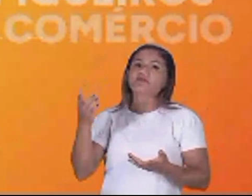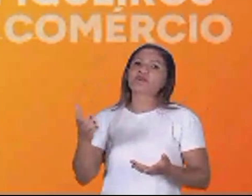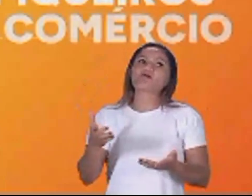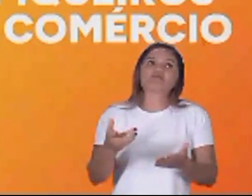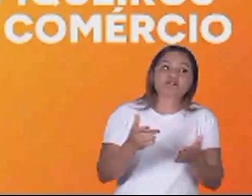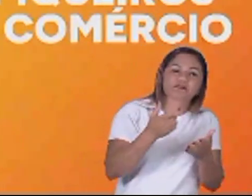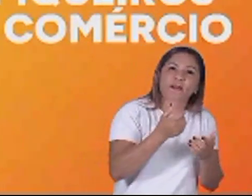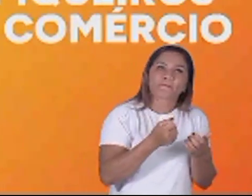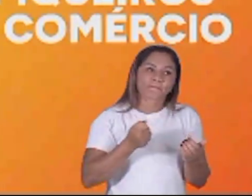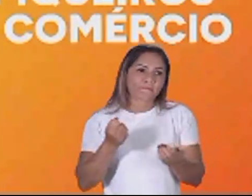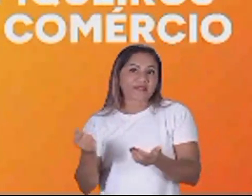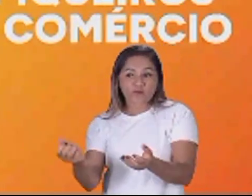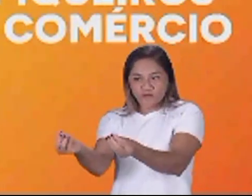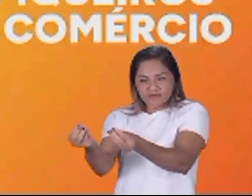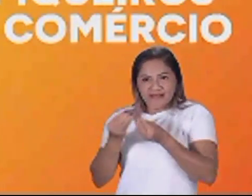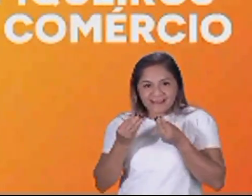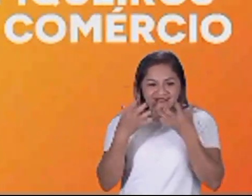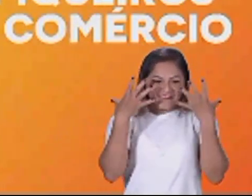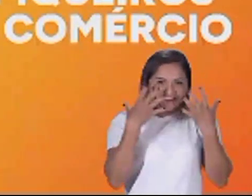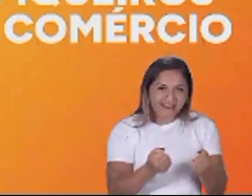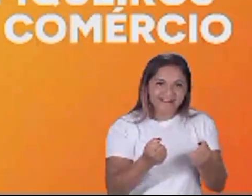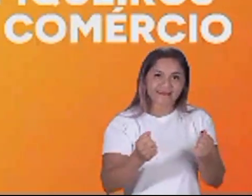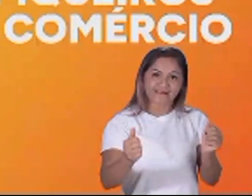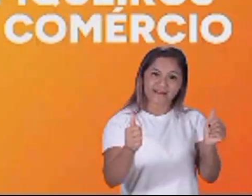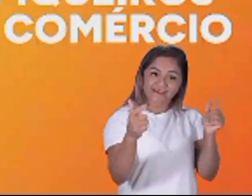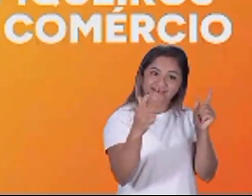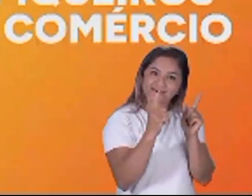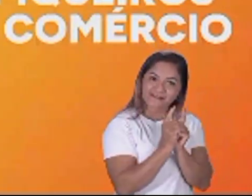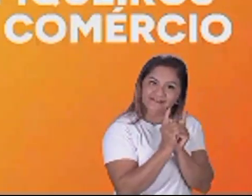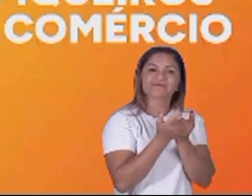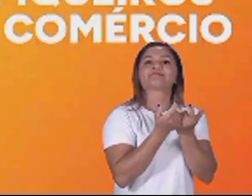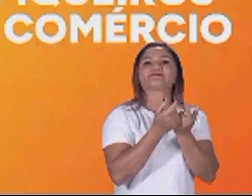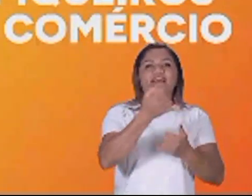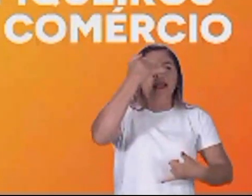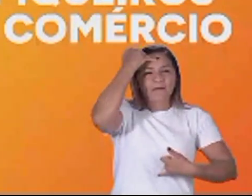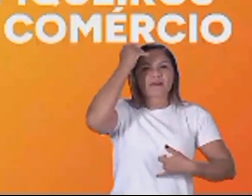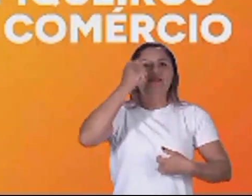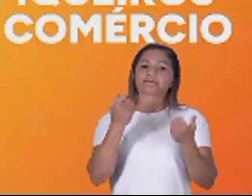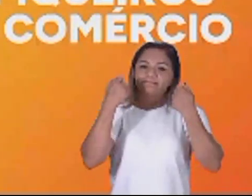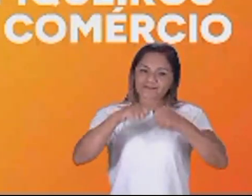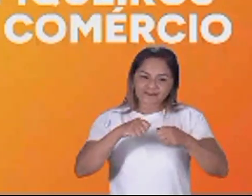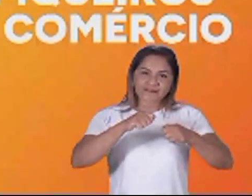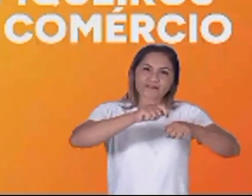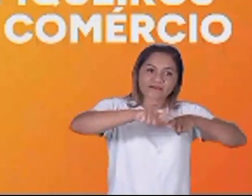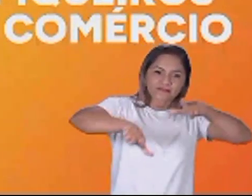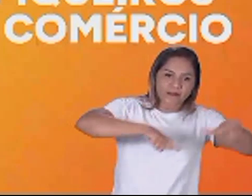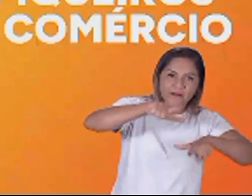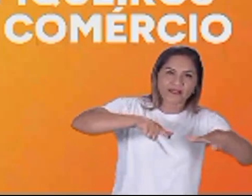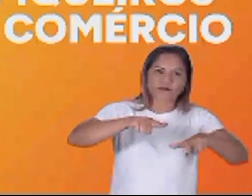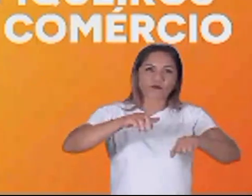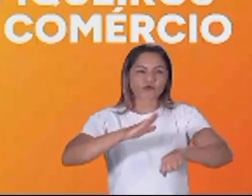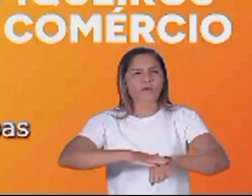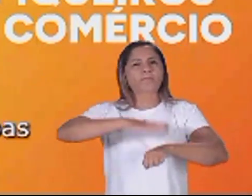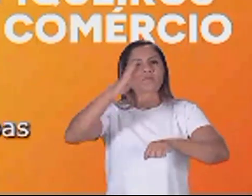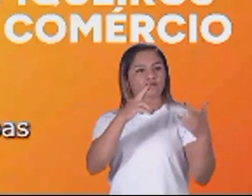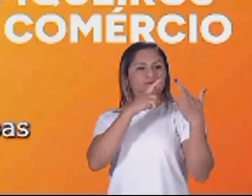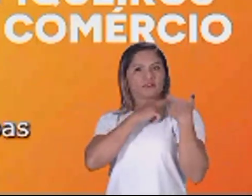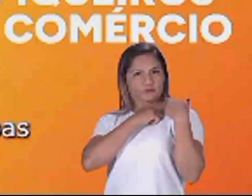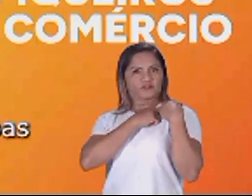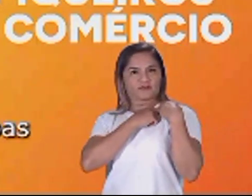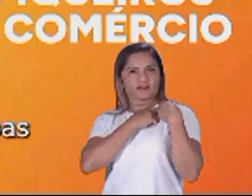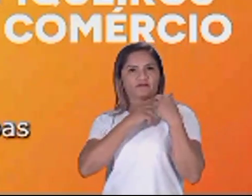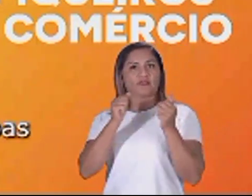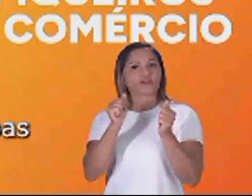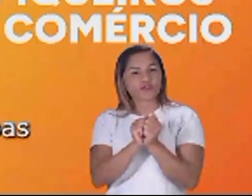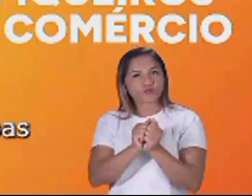uma linha gratuita de vans cobrindo o trajeto de ida e volta entre o terminal dos topiqueiros e o comércio